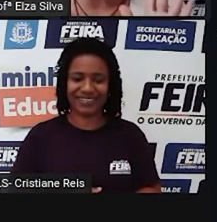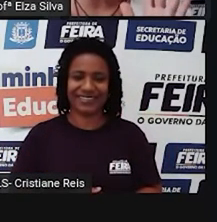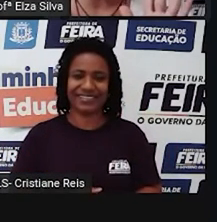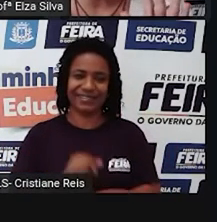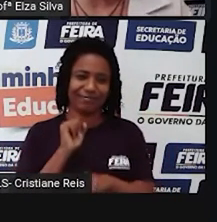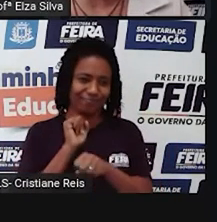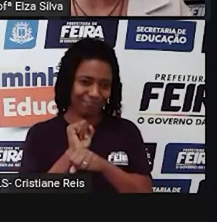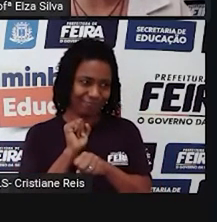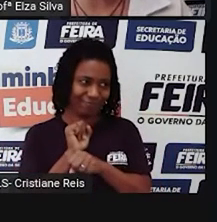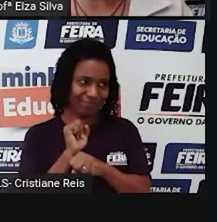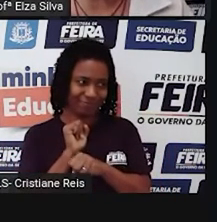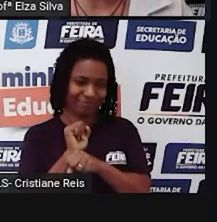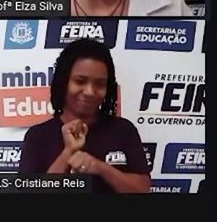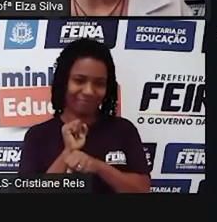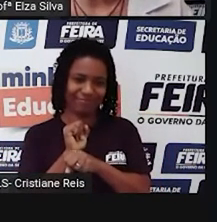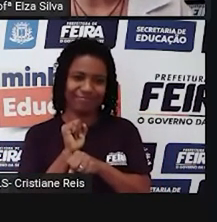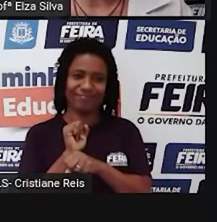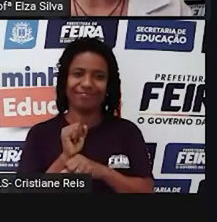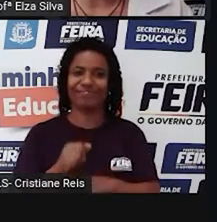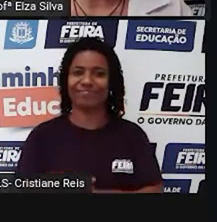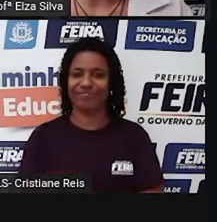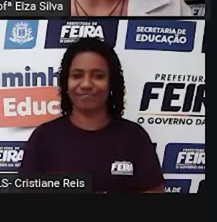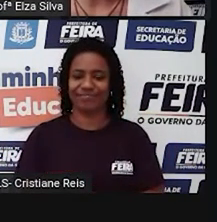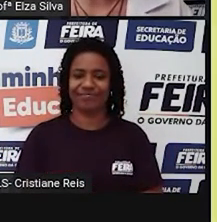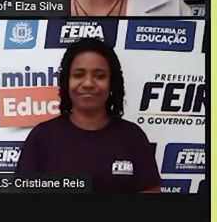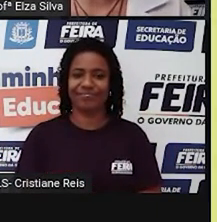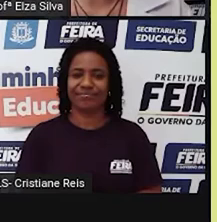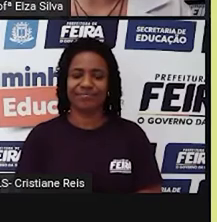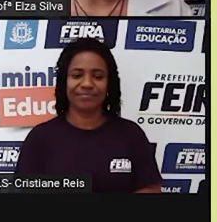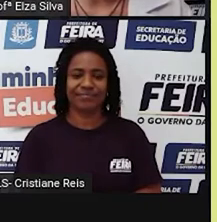please Só um minutinho por favor